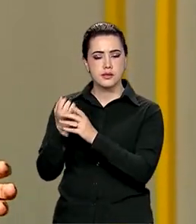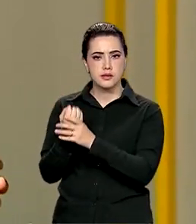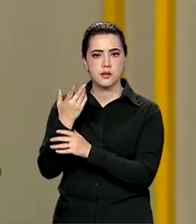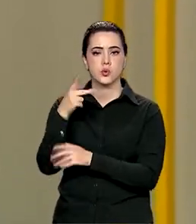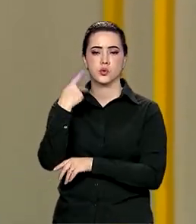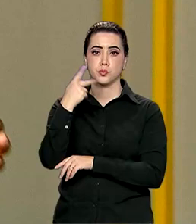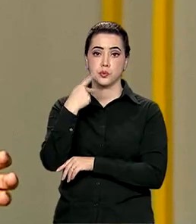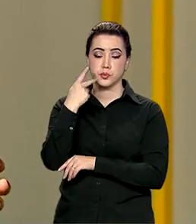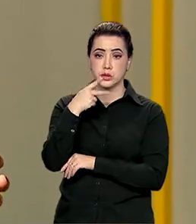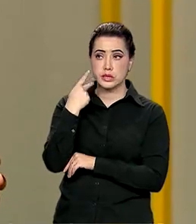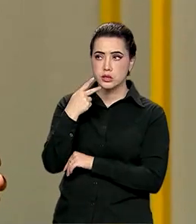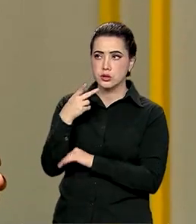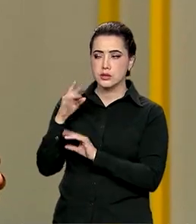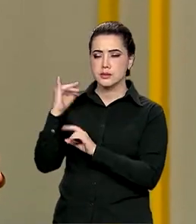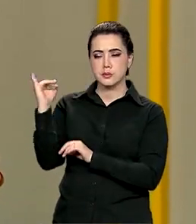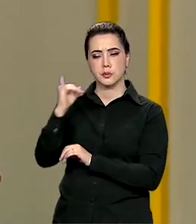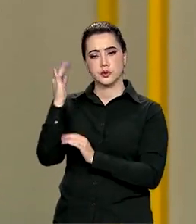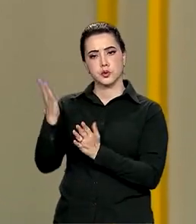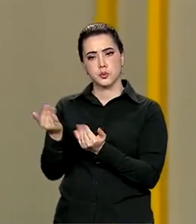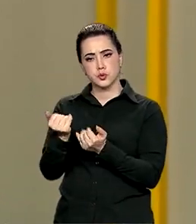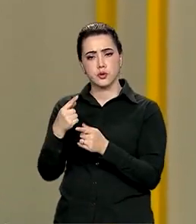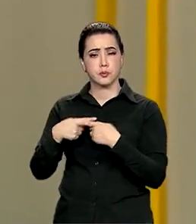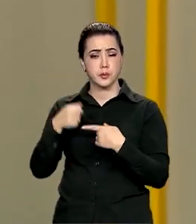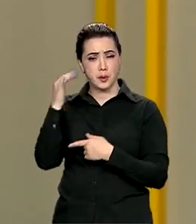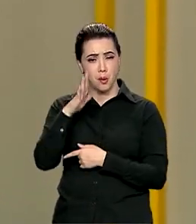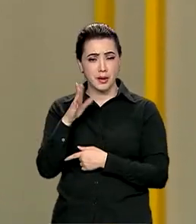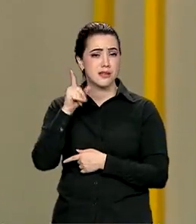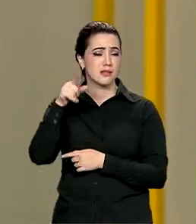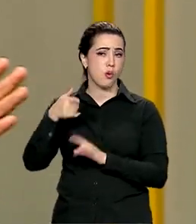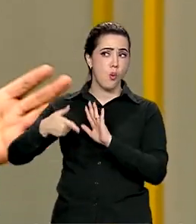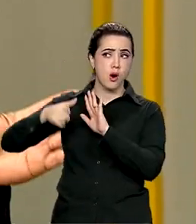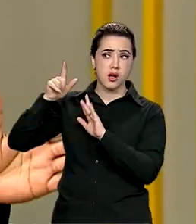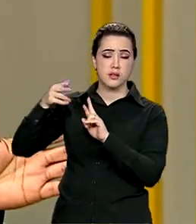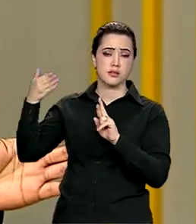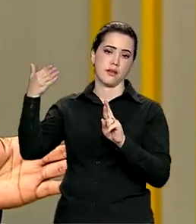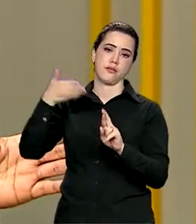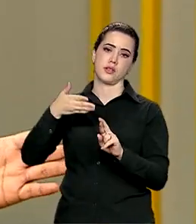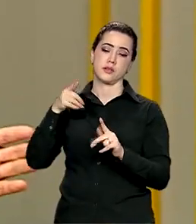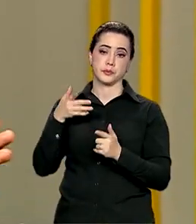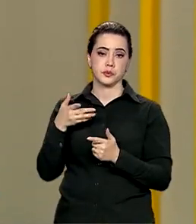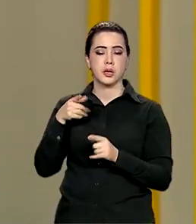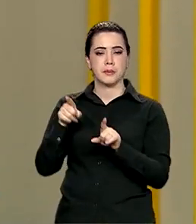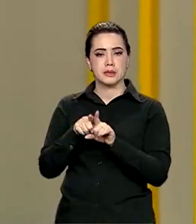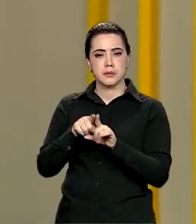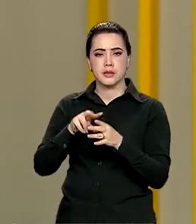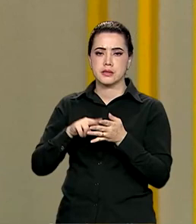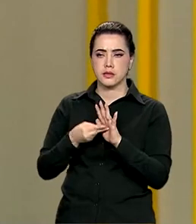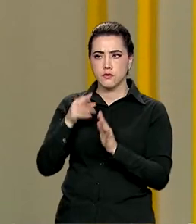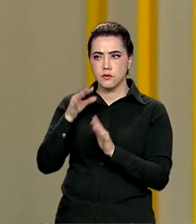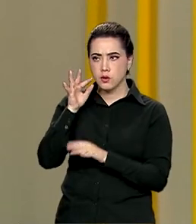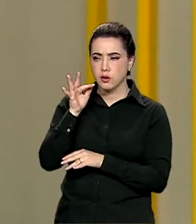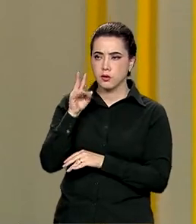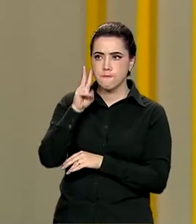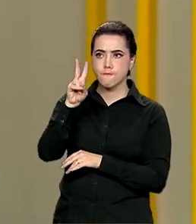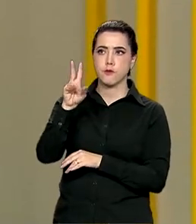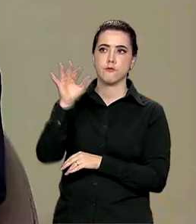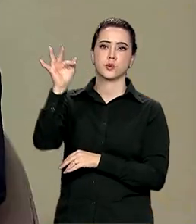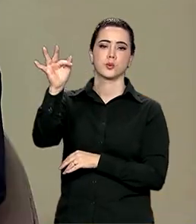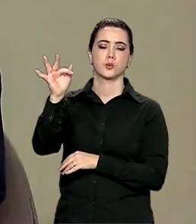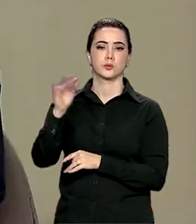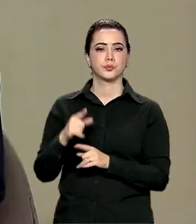de juventude que o Brasil sempre foi referência, mas também significa olhar para o futuro. Quando a gente fala reconstruir o presente,